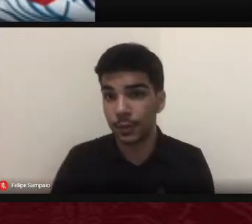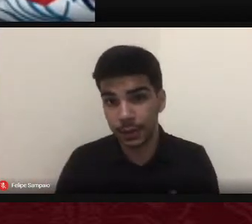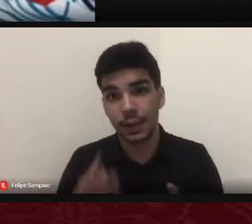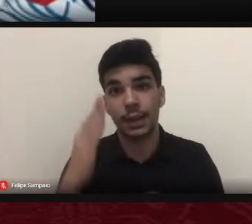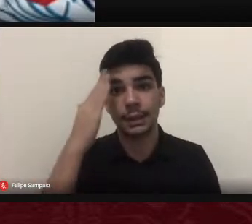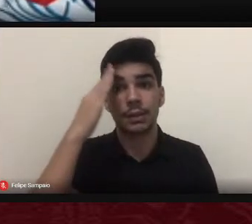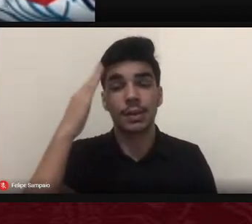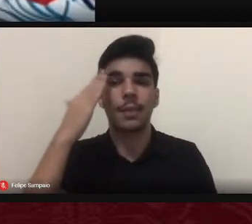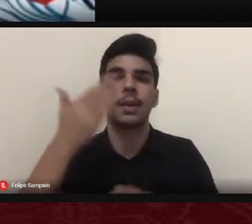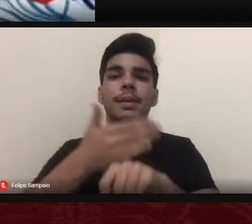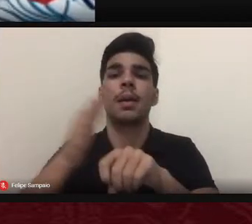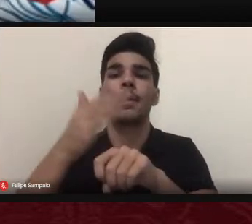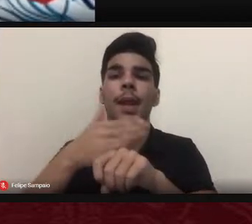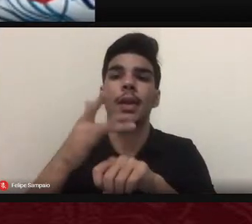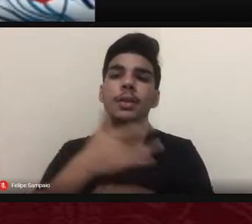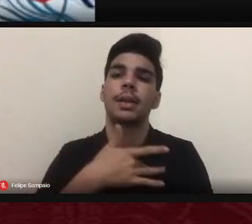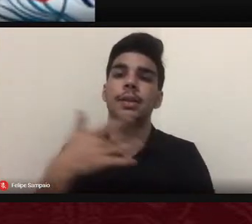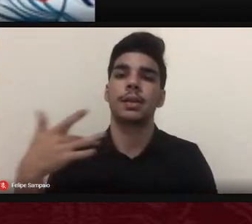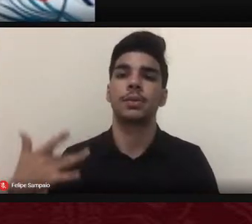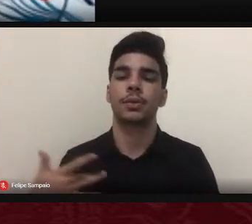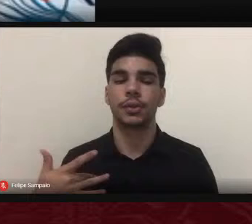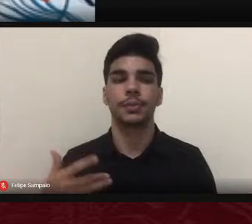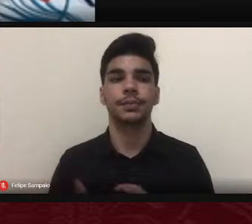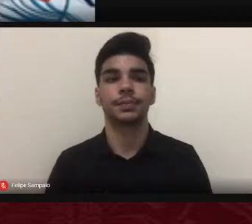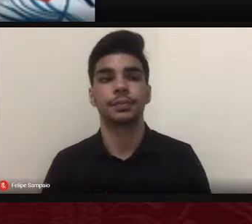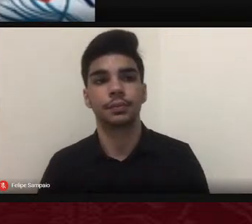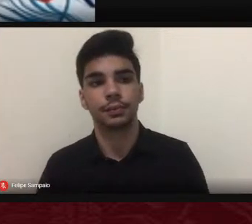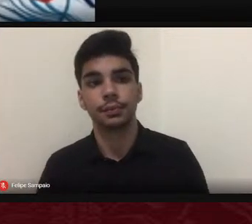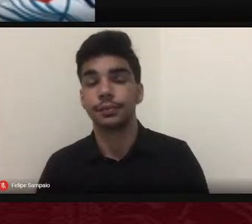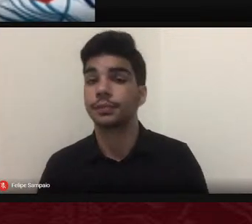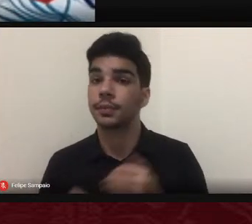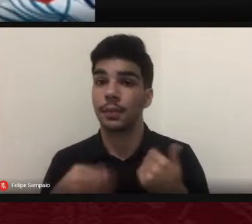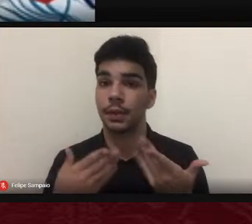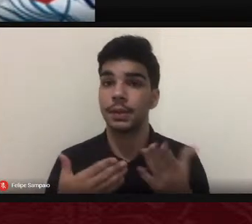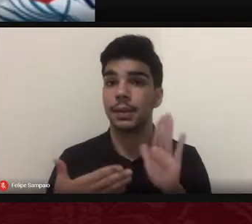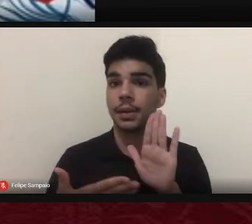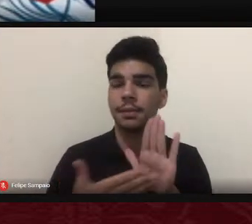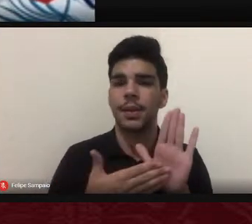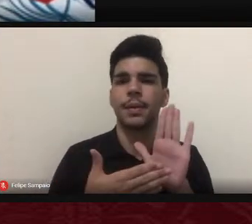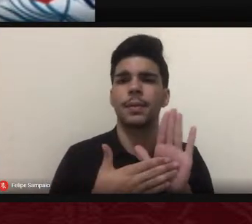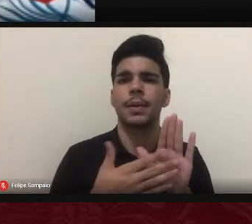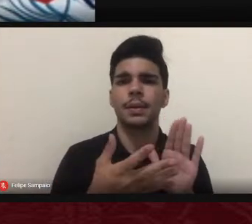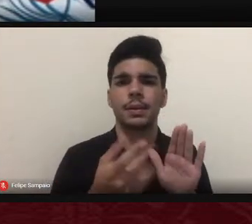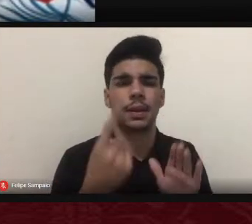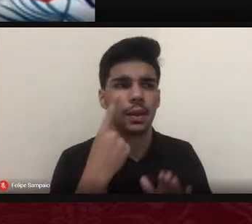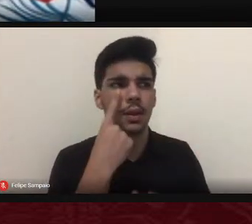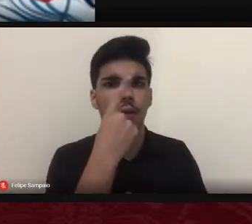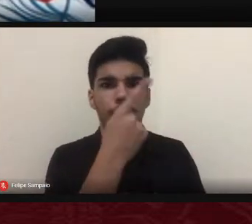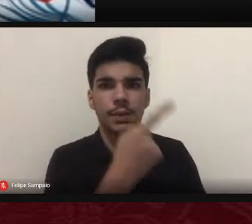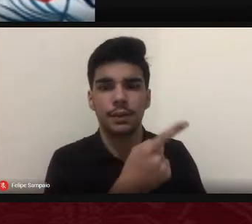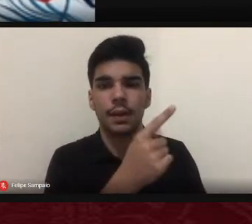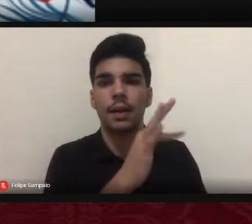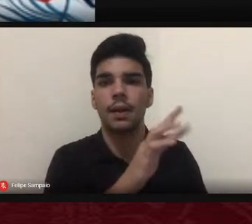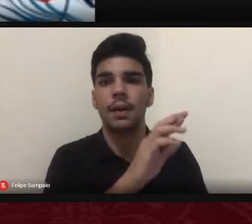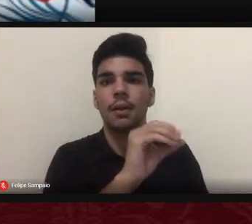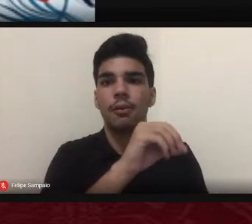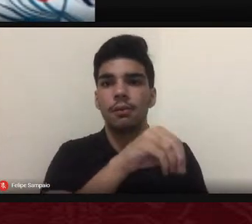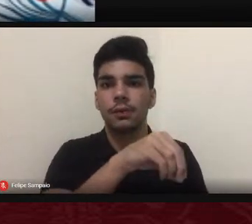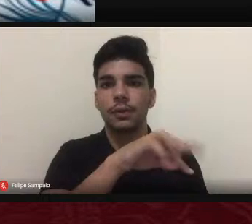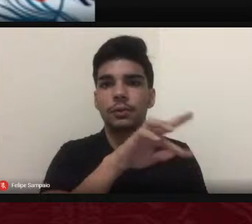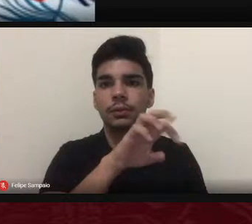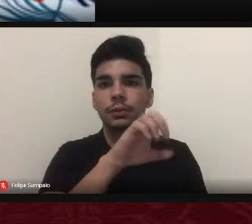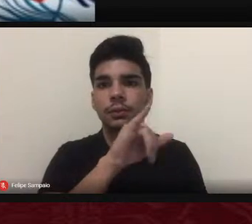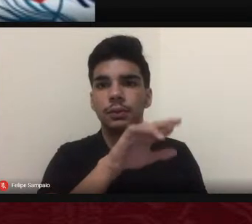práticas em saúde assim propõe observar a fronteira não apenas como um elemento uma